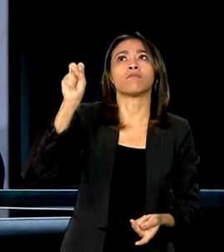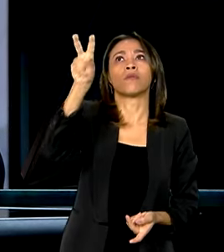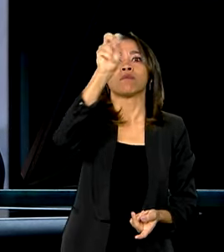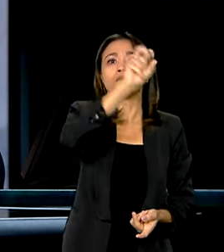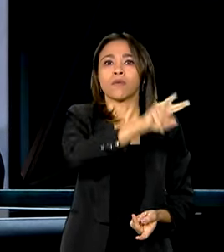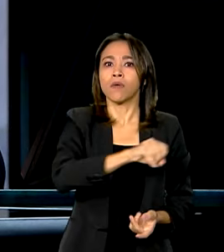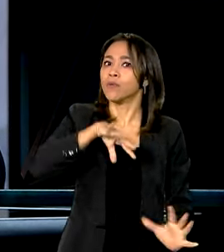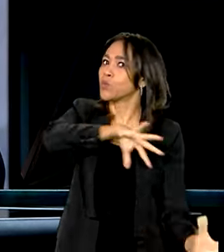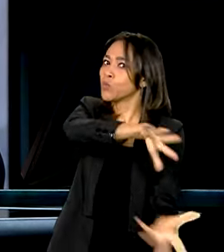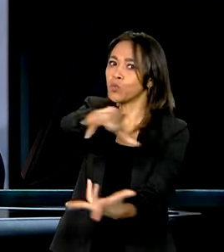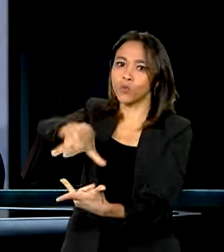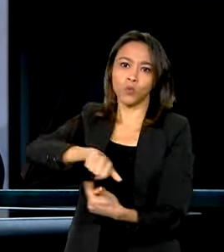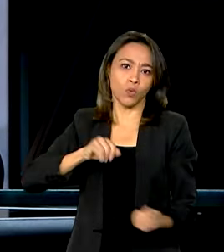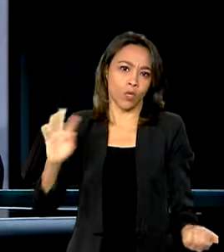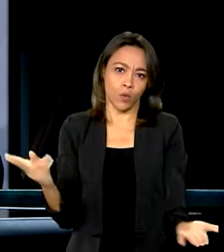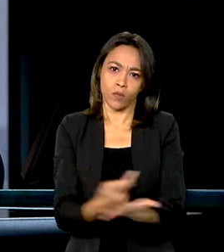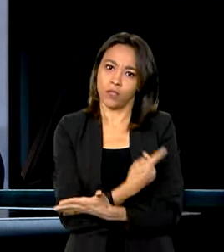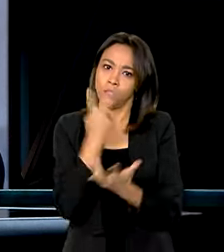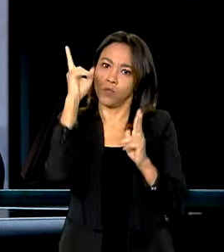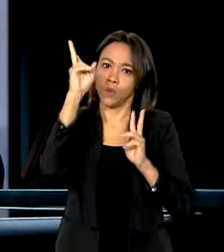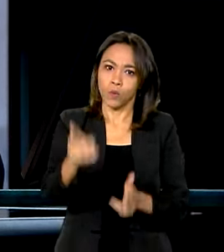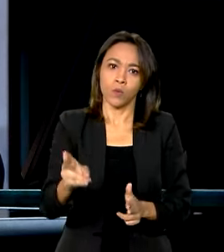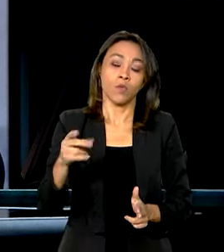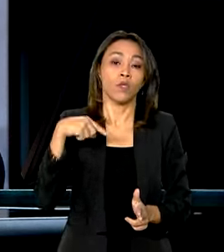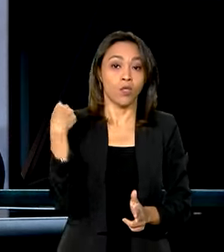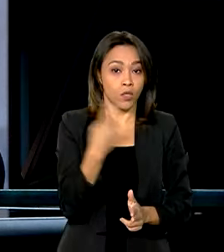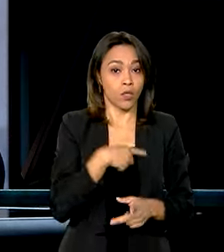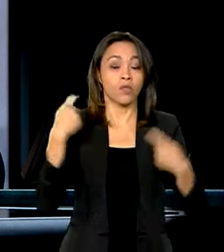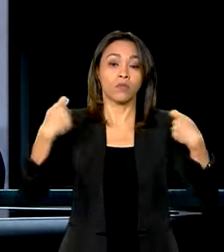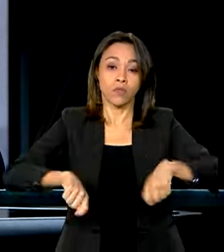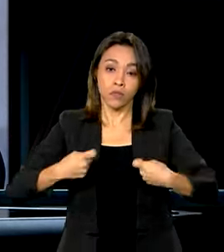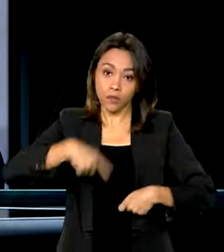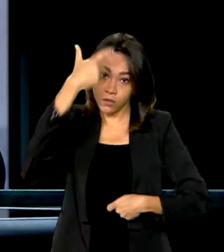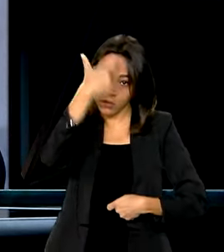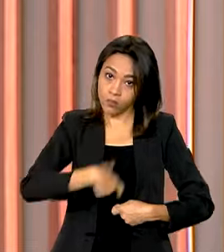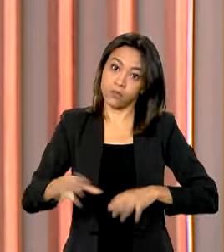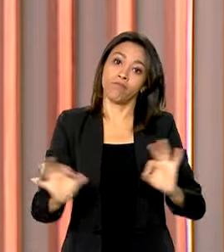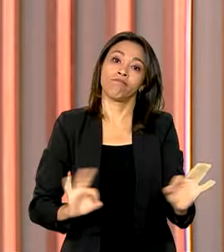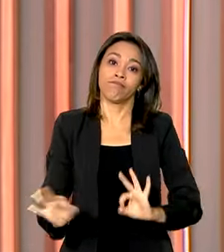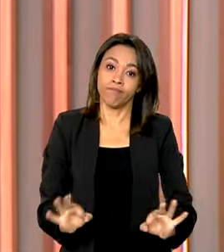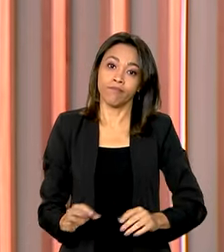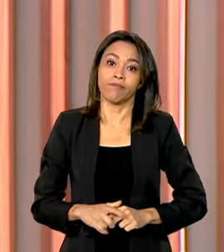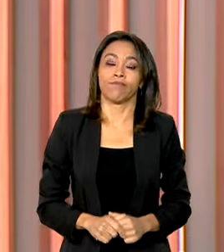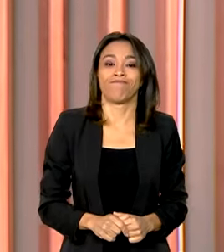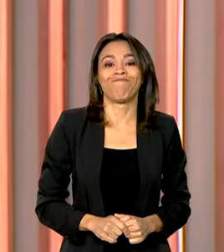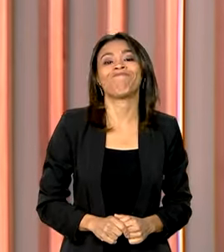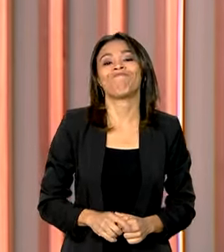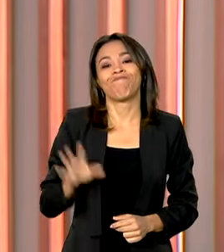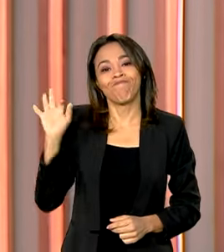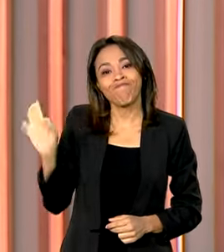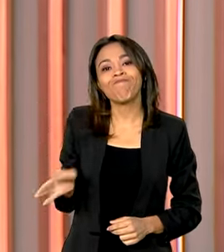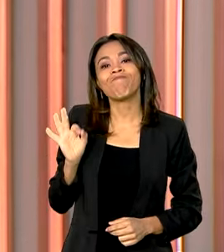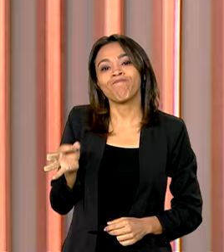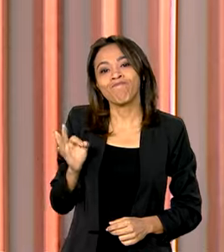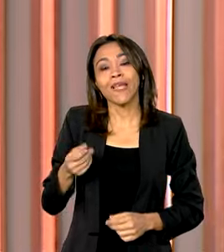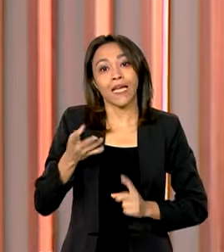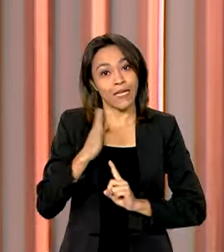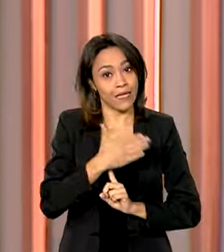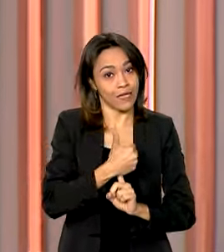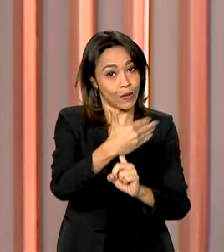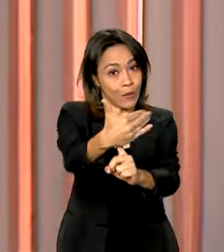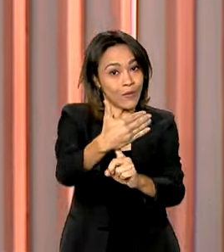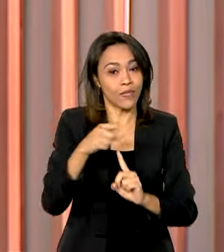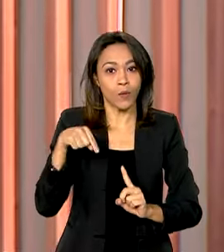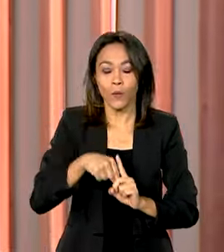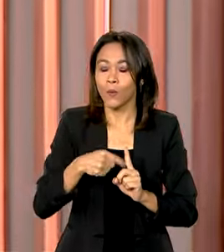realidade no mundo todo e nós precisamos estar preparados. E a tecnologia pode ser uma